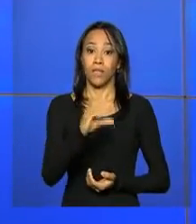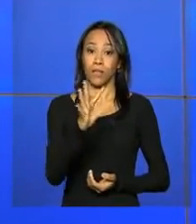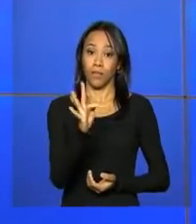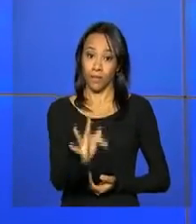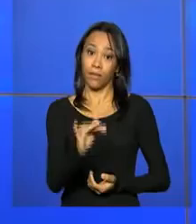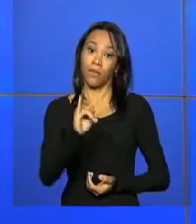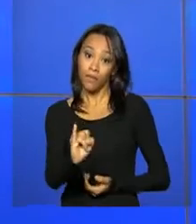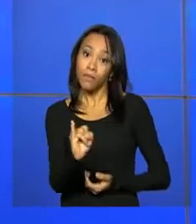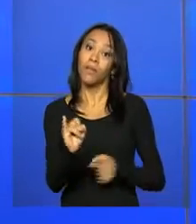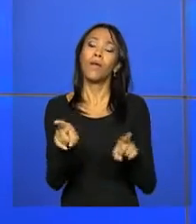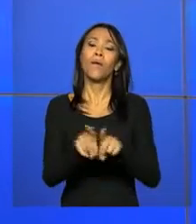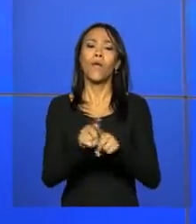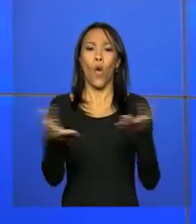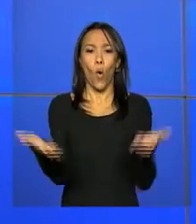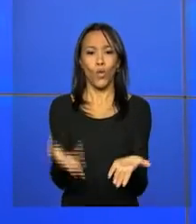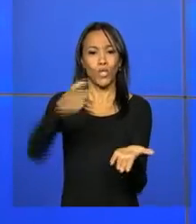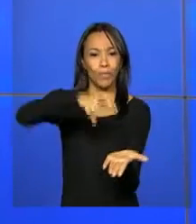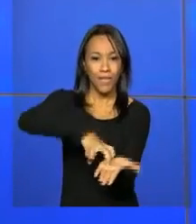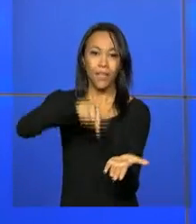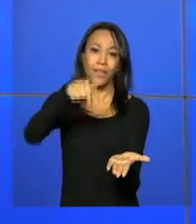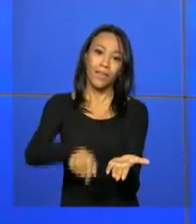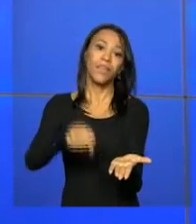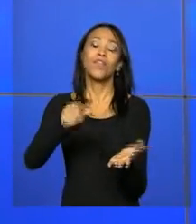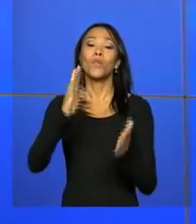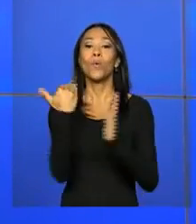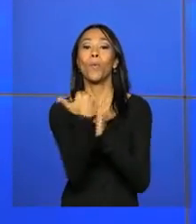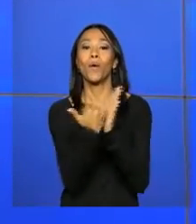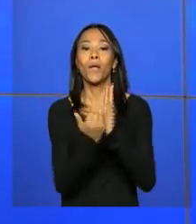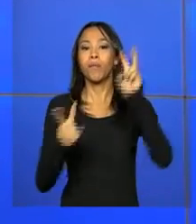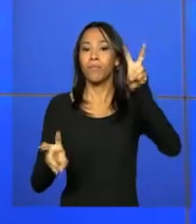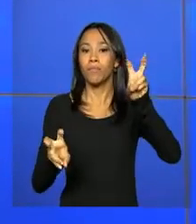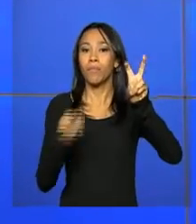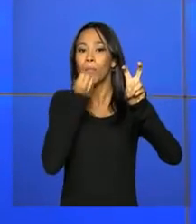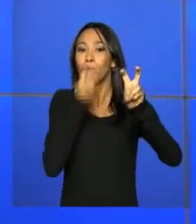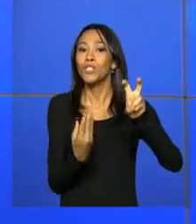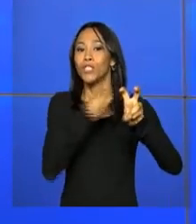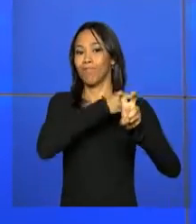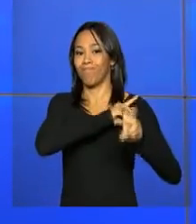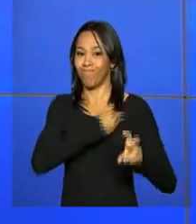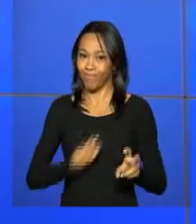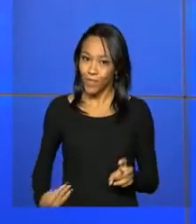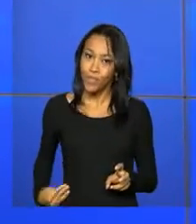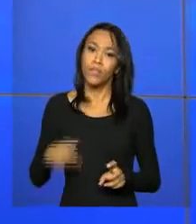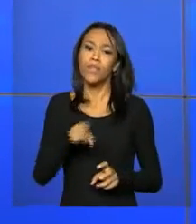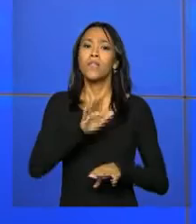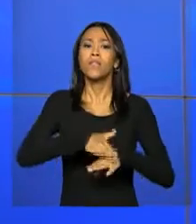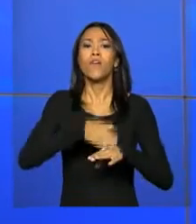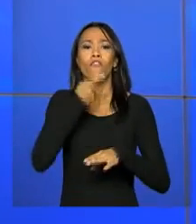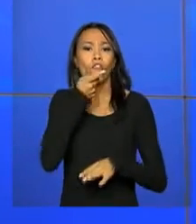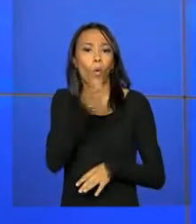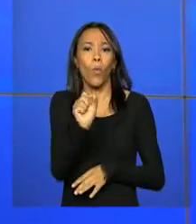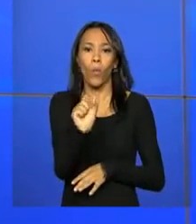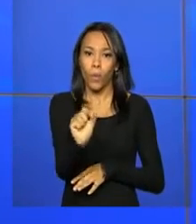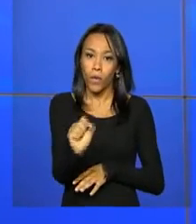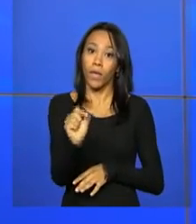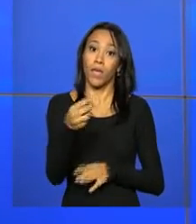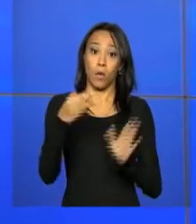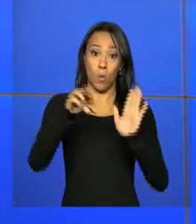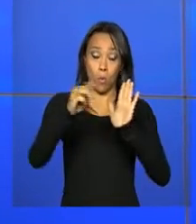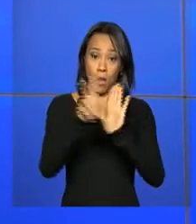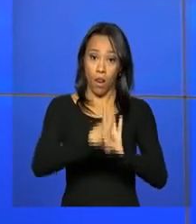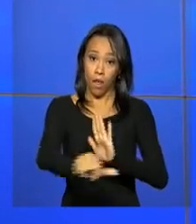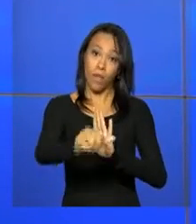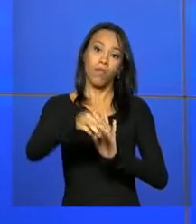Inovação participou na manhã desta terça-feira do programa Bom Dia, Ministro. Celso Pancera falou sobre o marco legal da ciência,